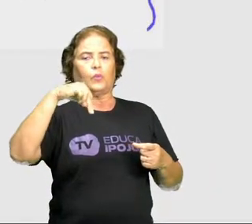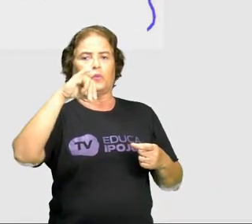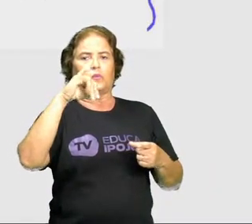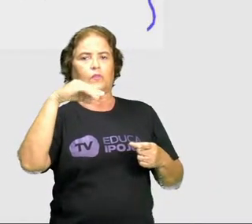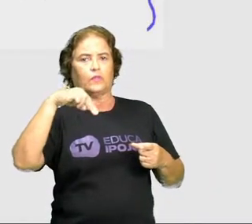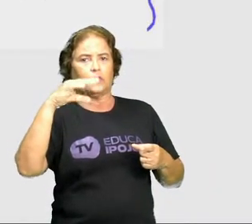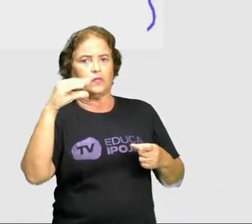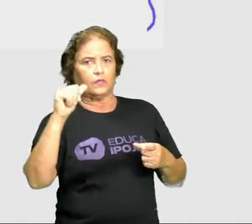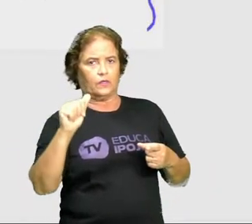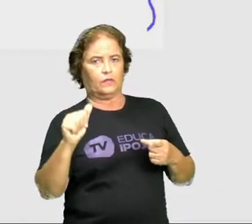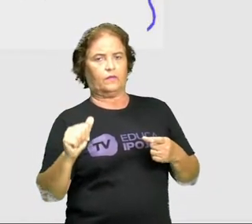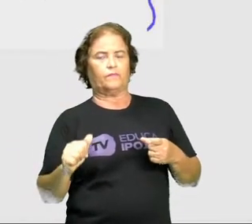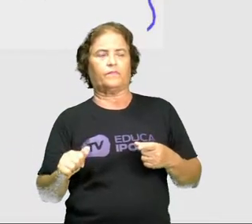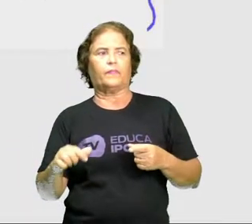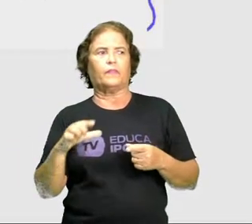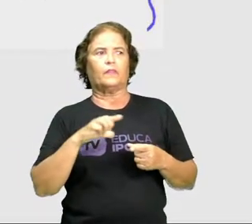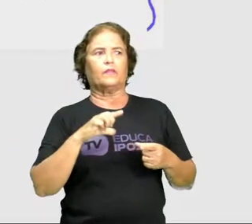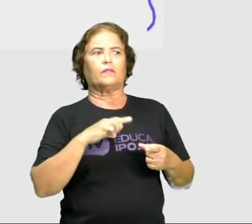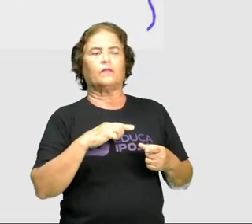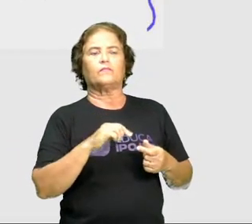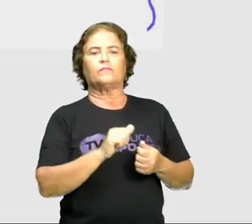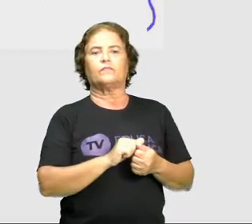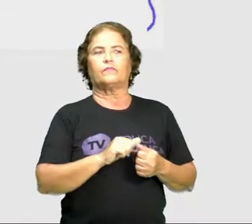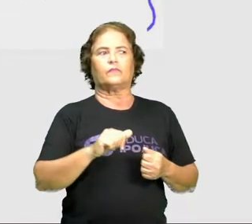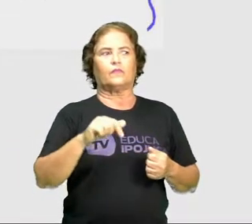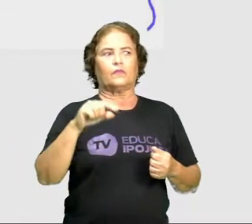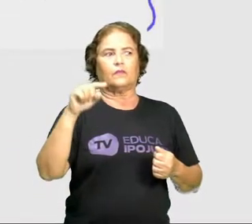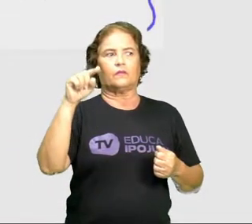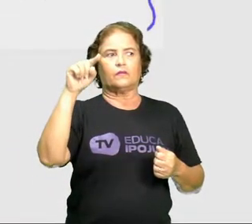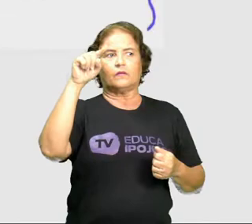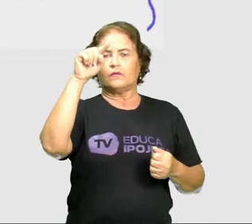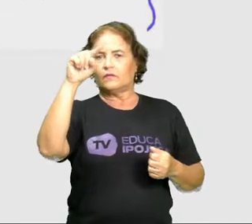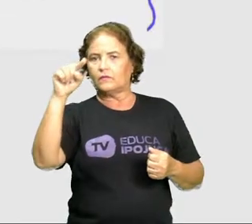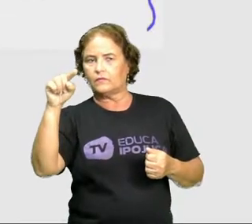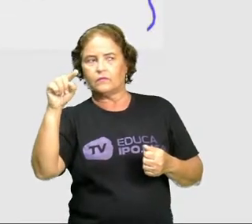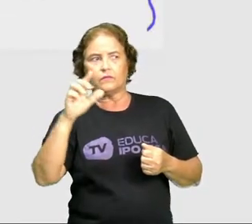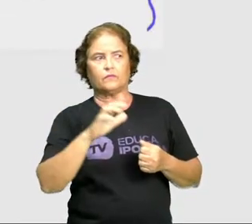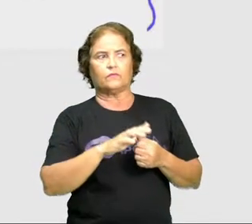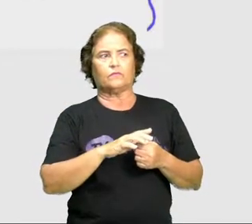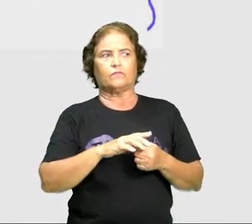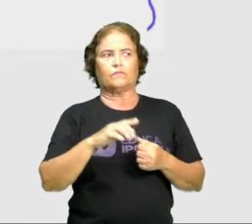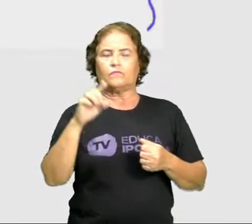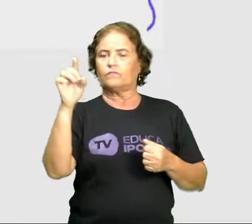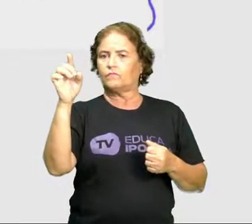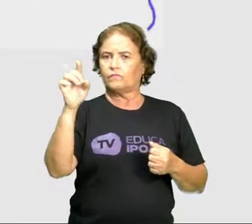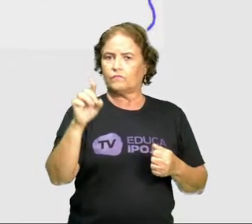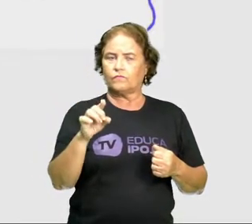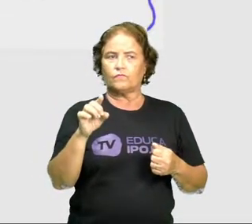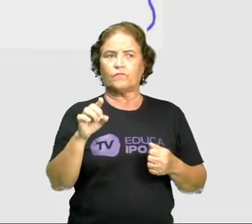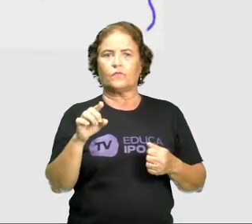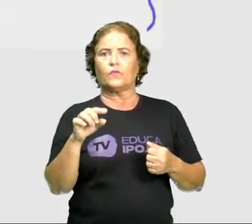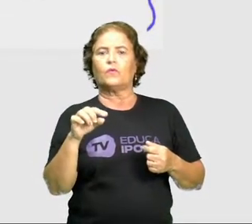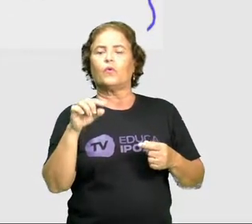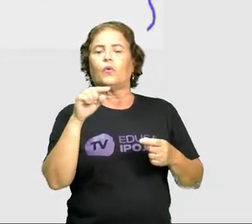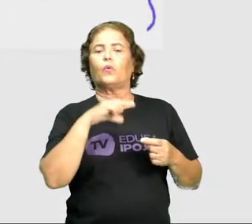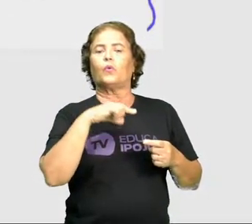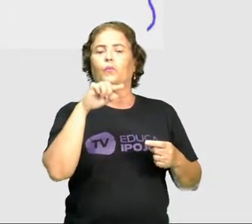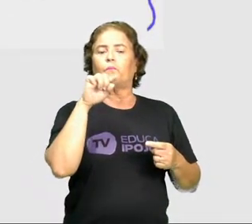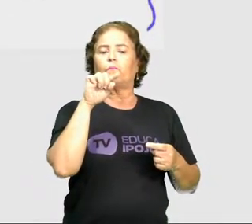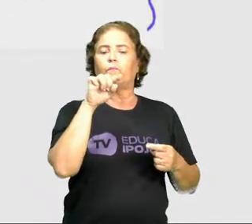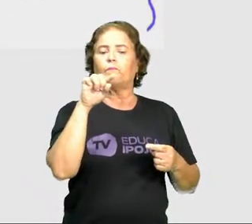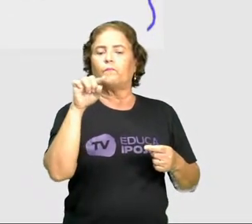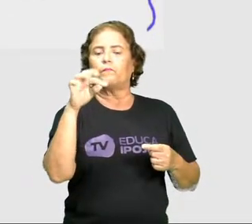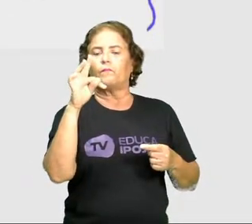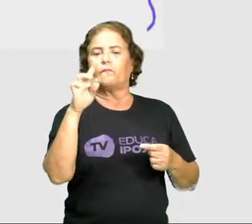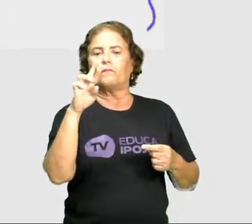acento agudo, acento circunflexo, acento grave, o trema que a gente usa bem pouco lá